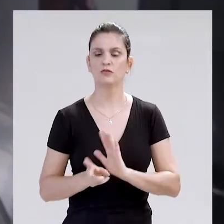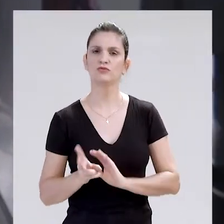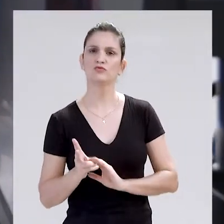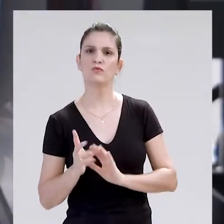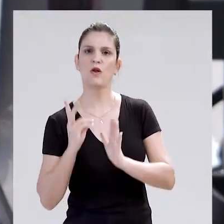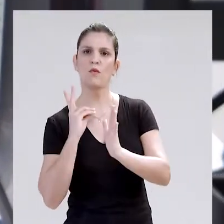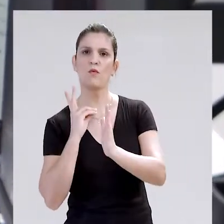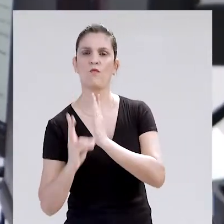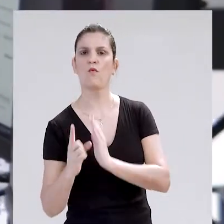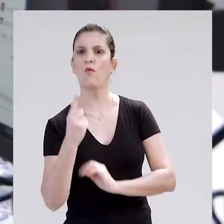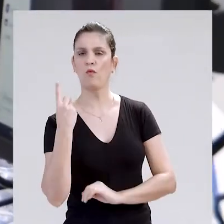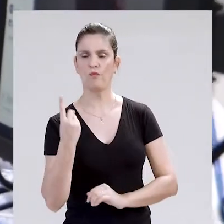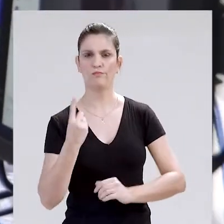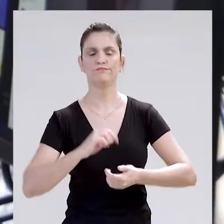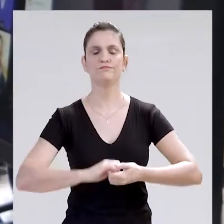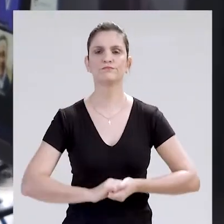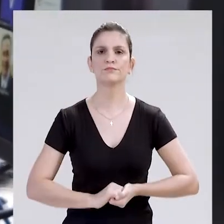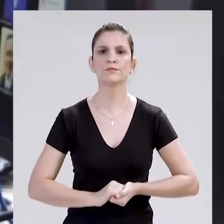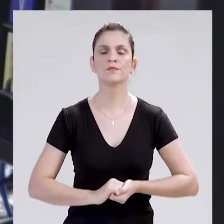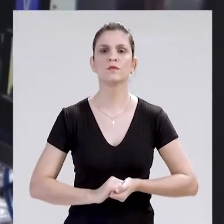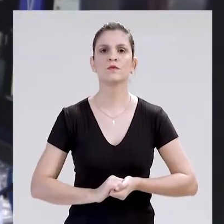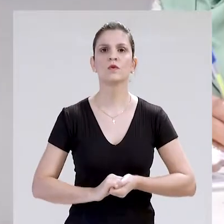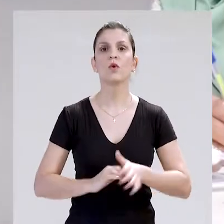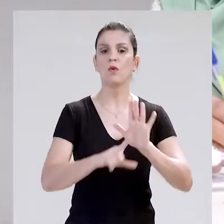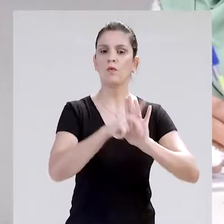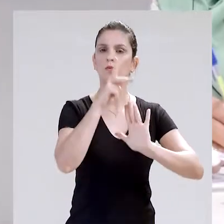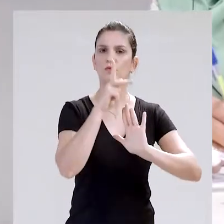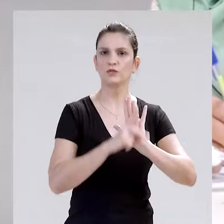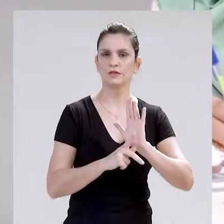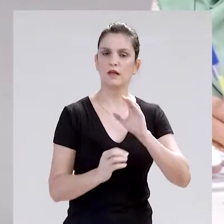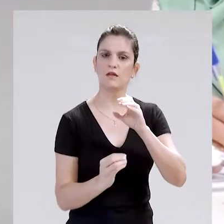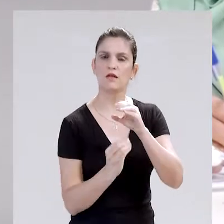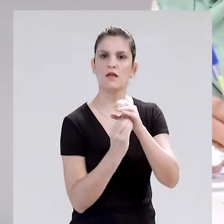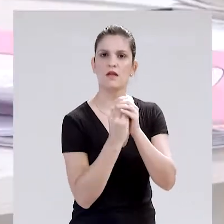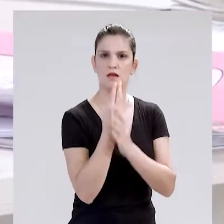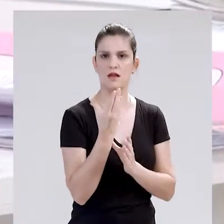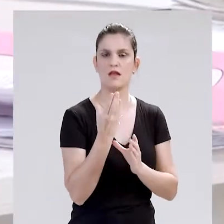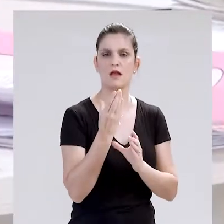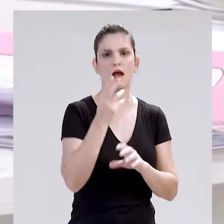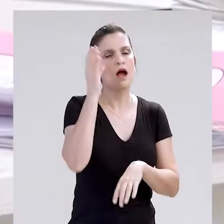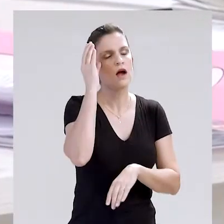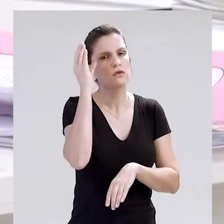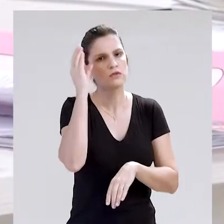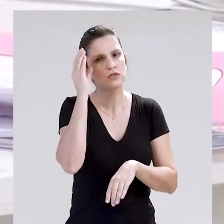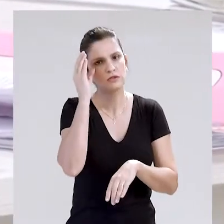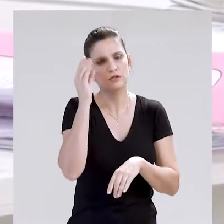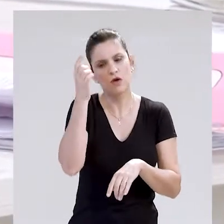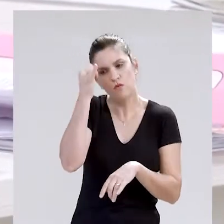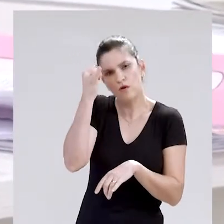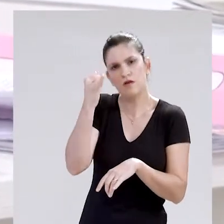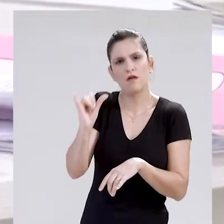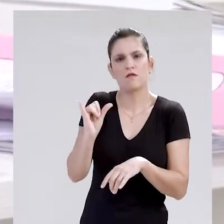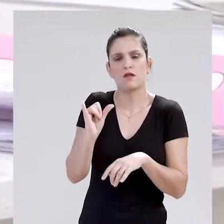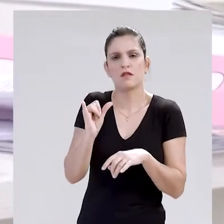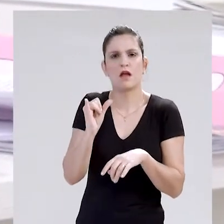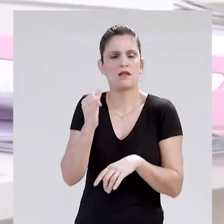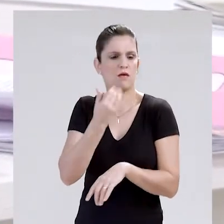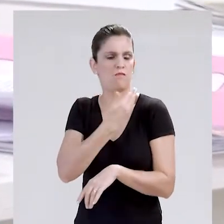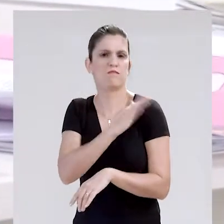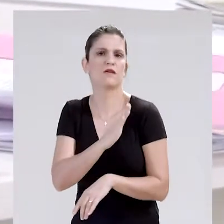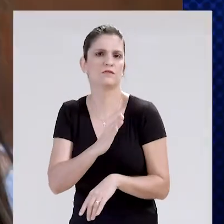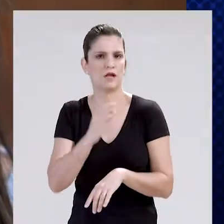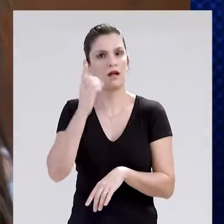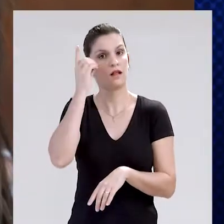e mantiveram o veto do Executivo na sessão ordinária. O projeto de lei que cria o Programa de Conscientização e Combate ao